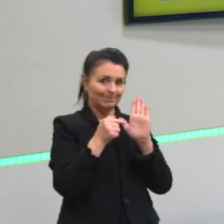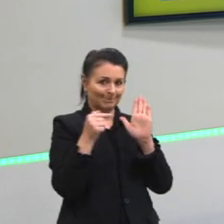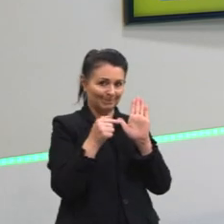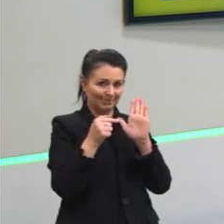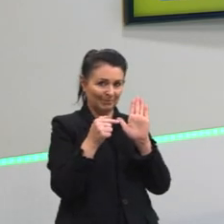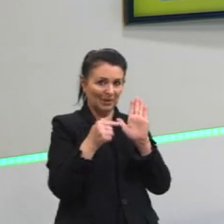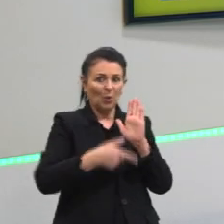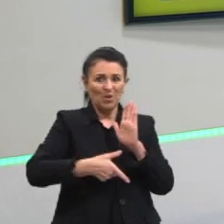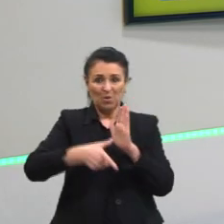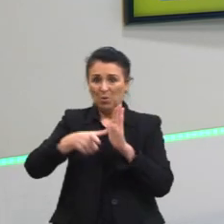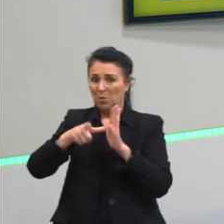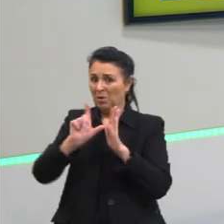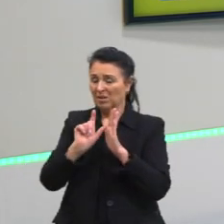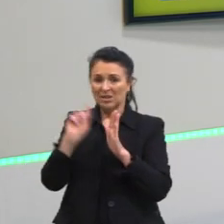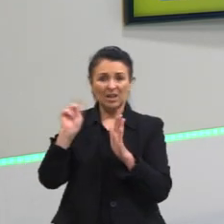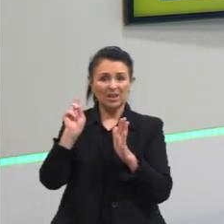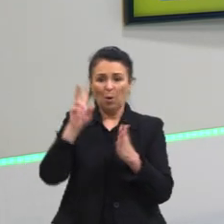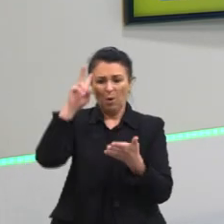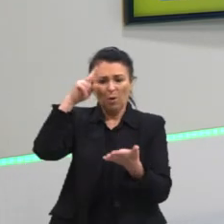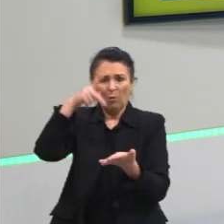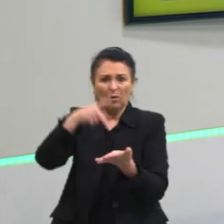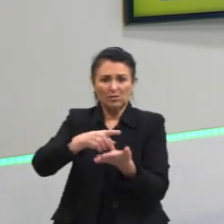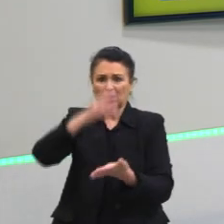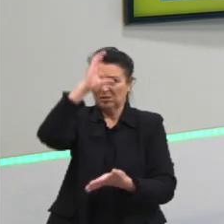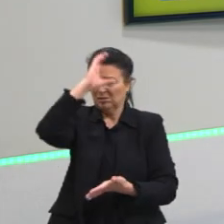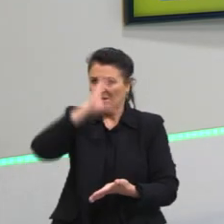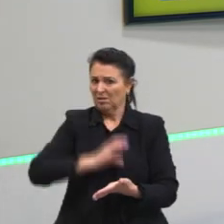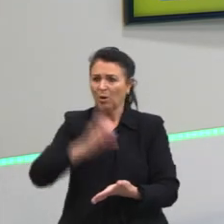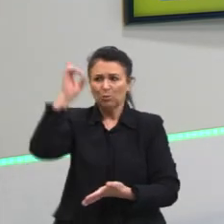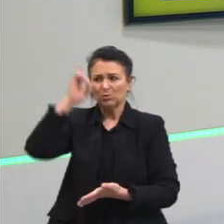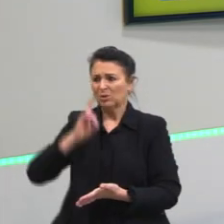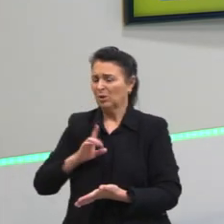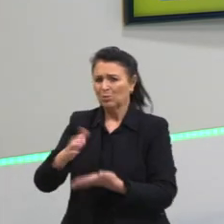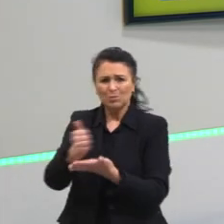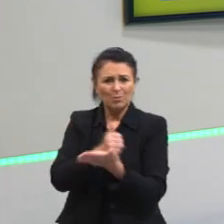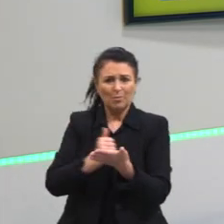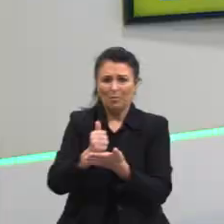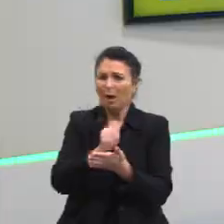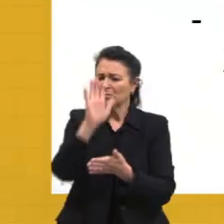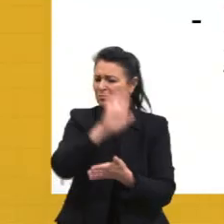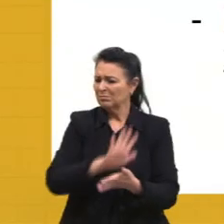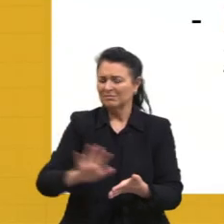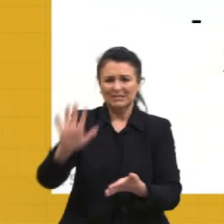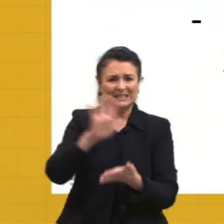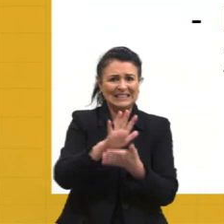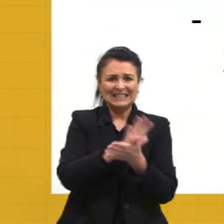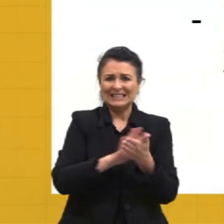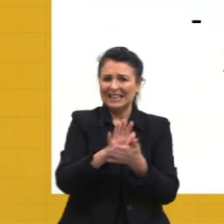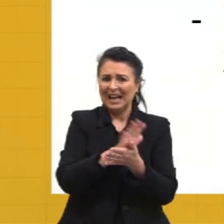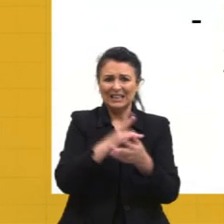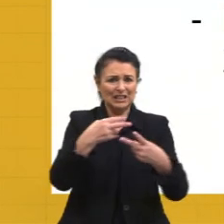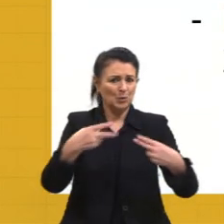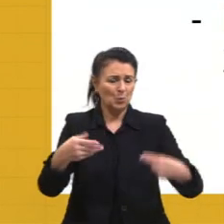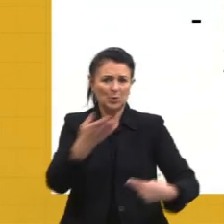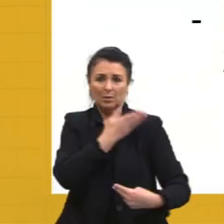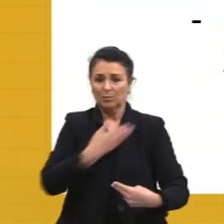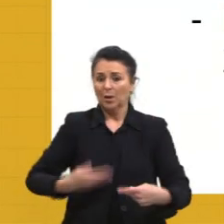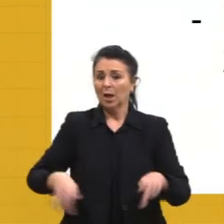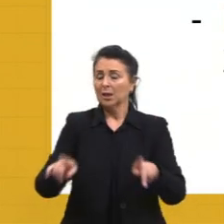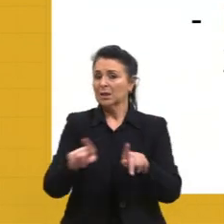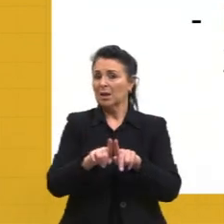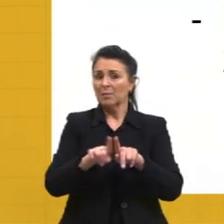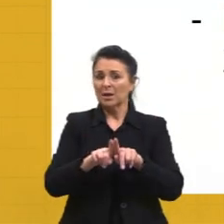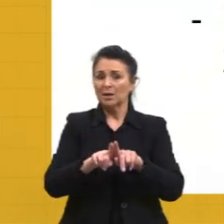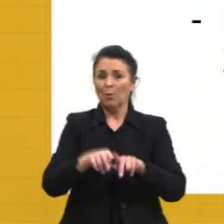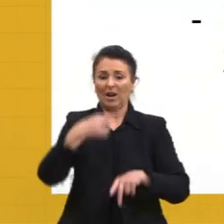a gente conversou, não reconhecia cidadãos, direitos básicos universais, não era uma coisa pública, e ele não era laico, eles eram